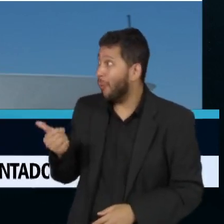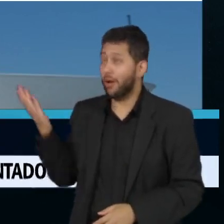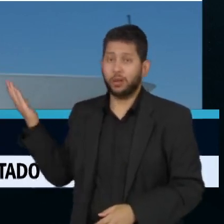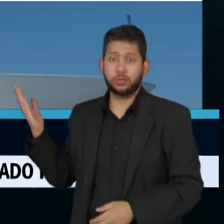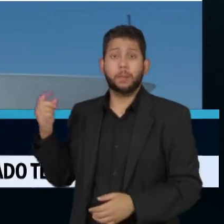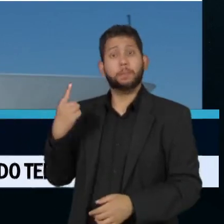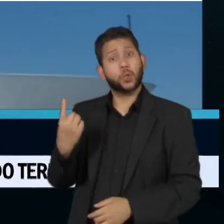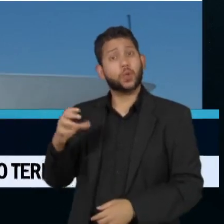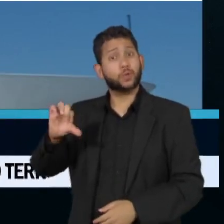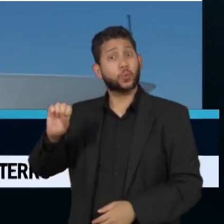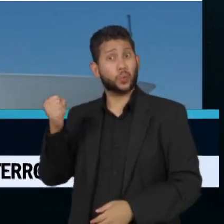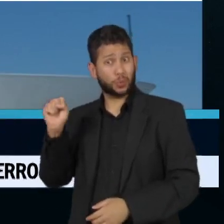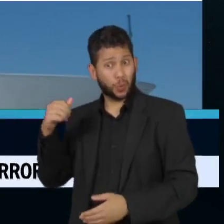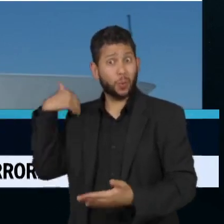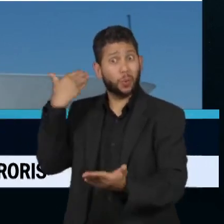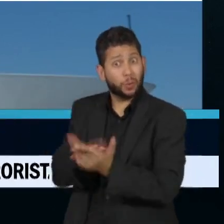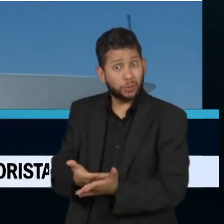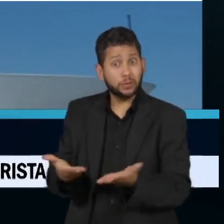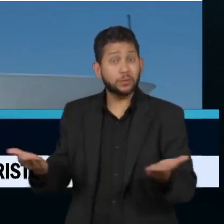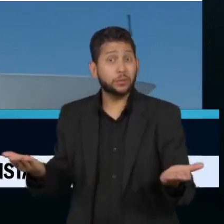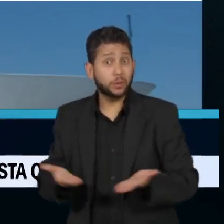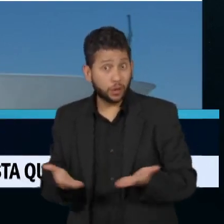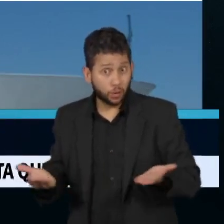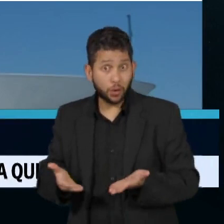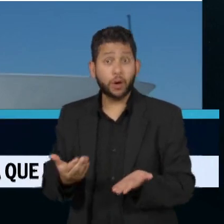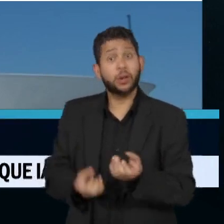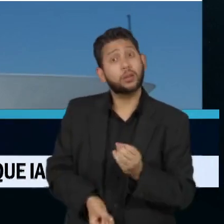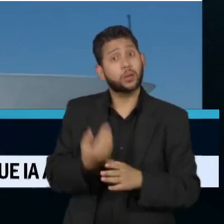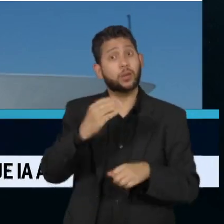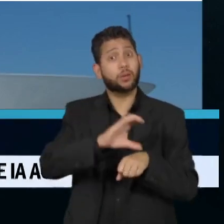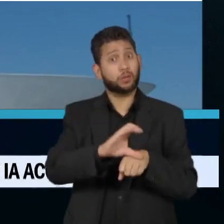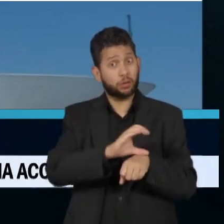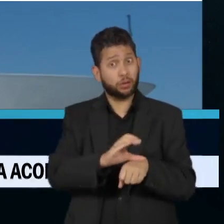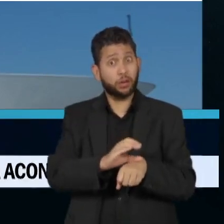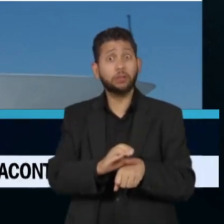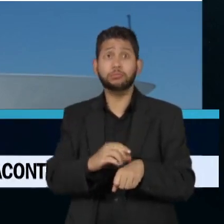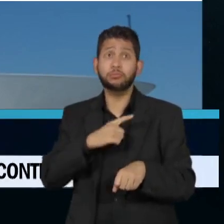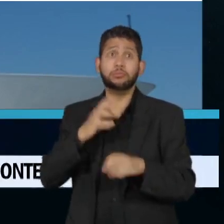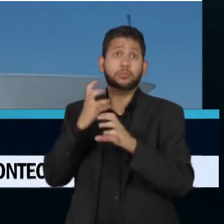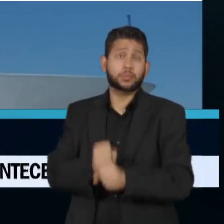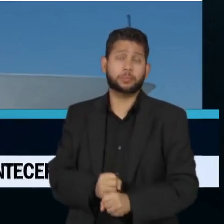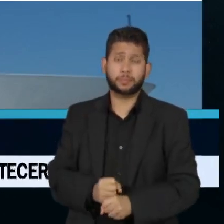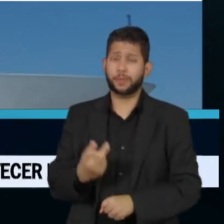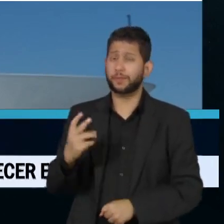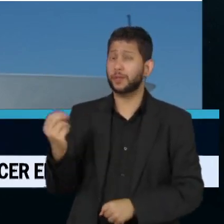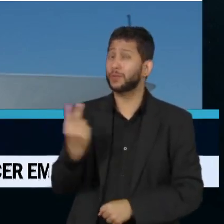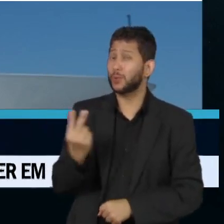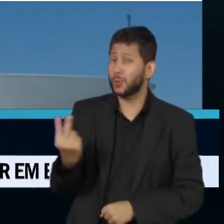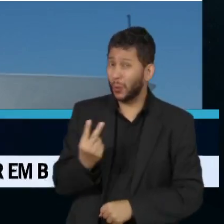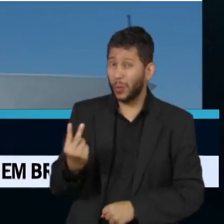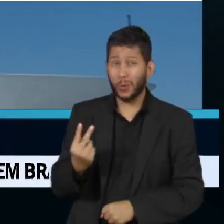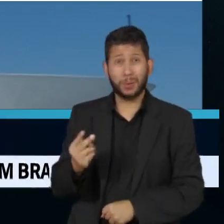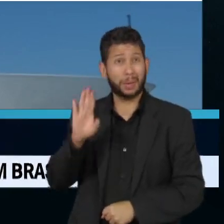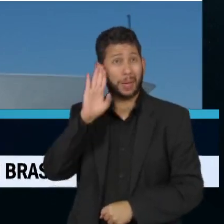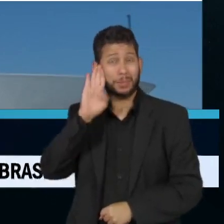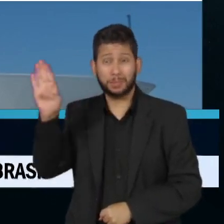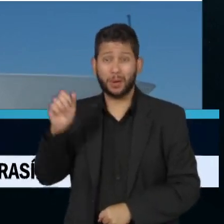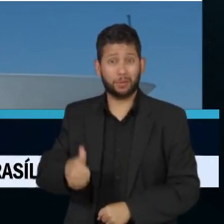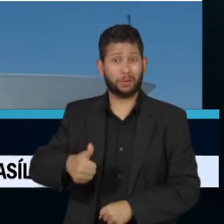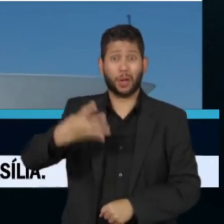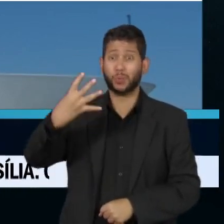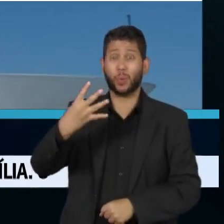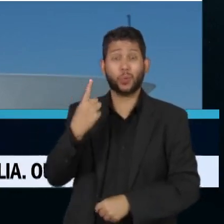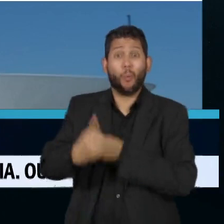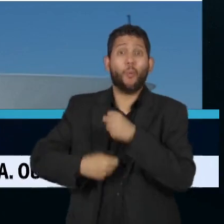1988, quando a carta entrou em vigor. Destaque para 2022, com recorde de emendas num